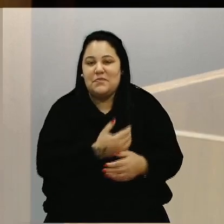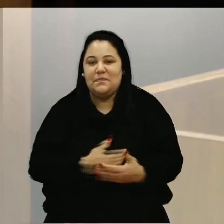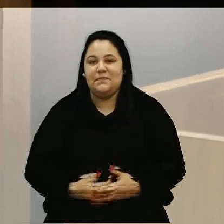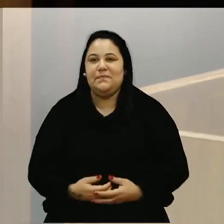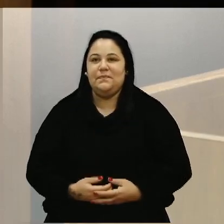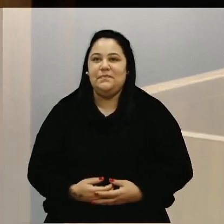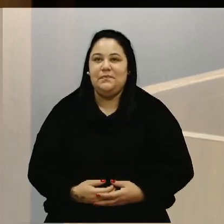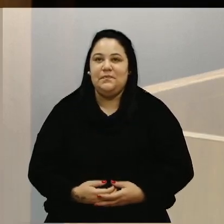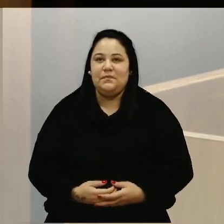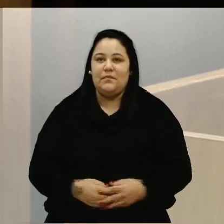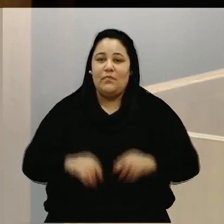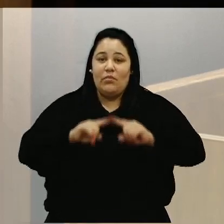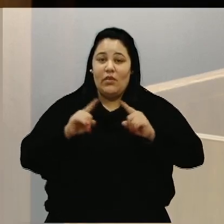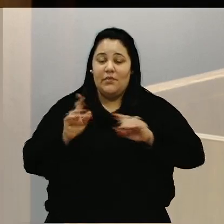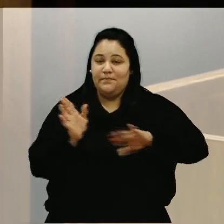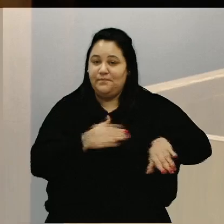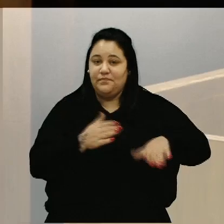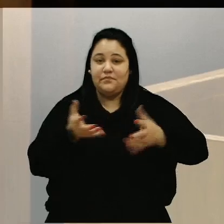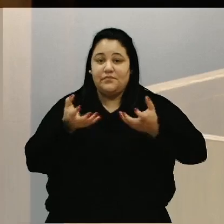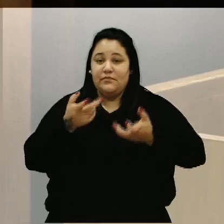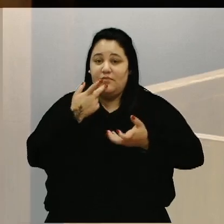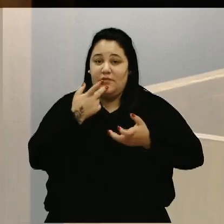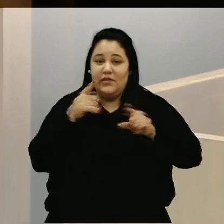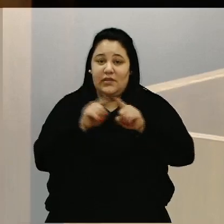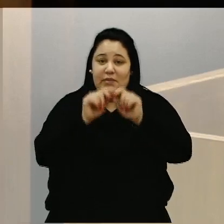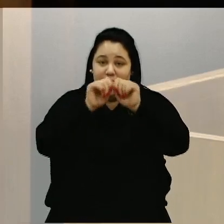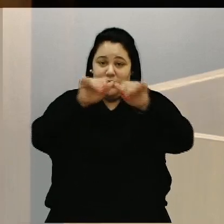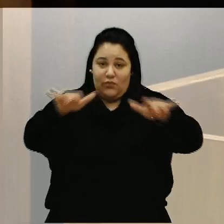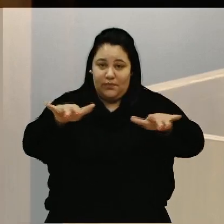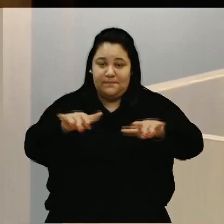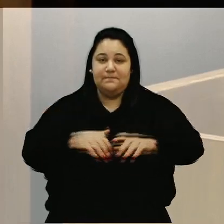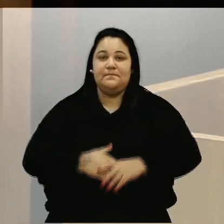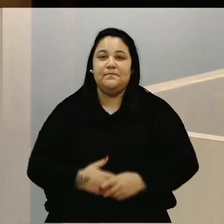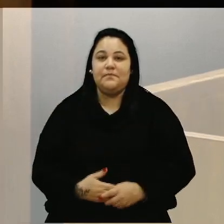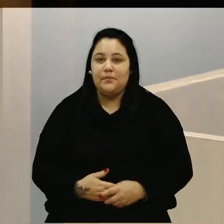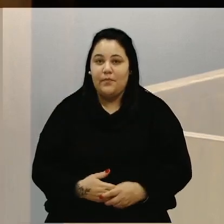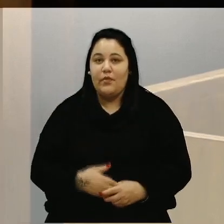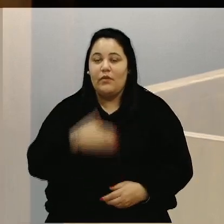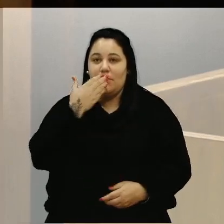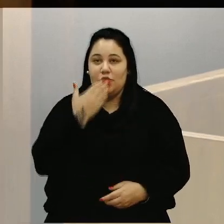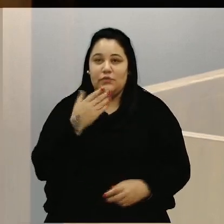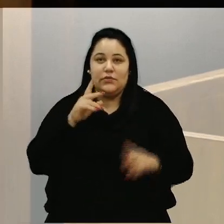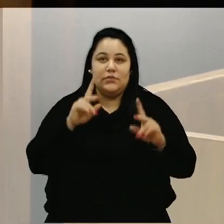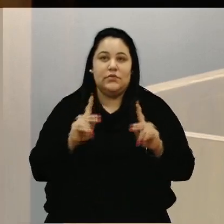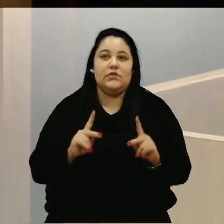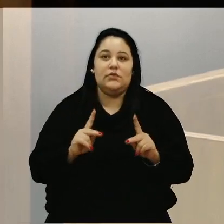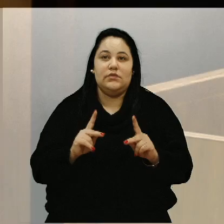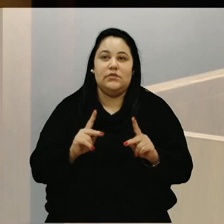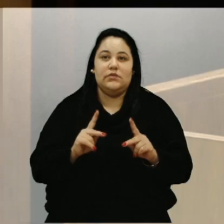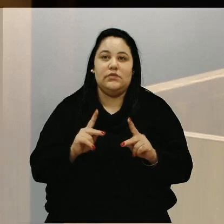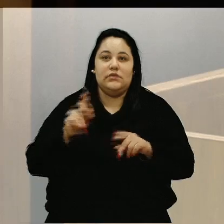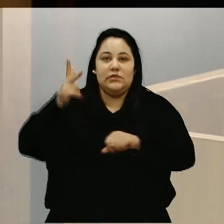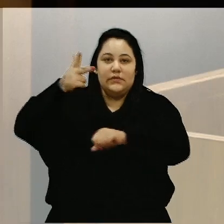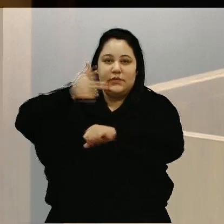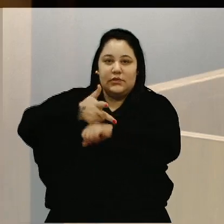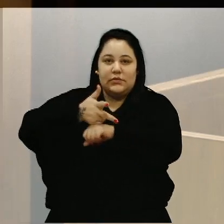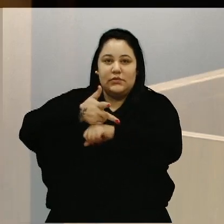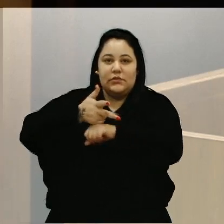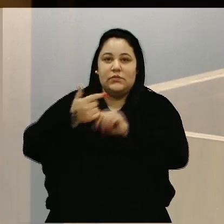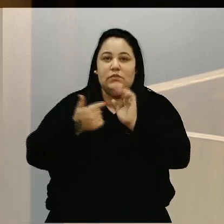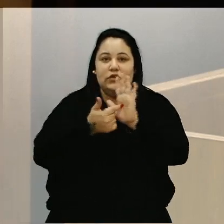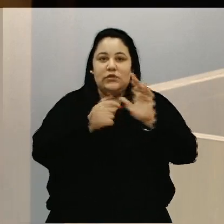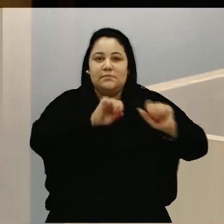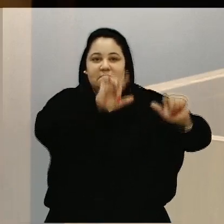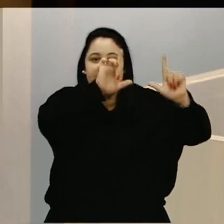Mas eu quero falar também, e repercutir, vou pedir para o pessoal da TV Câmara mostrar no telão